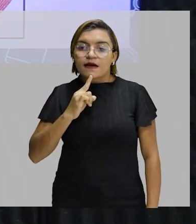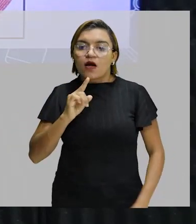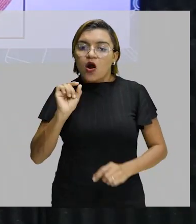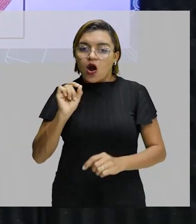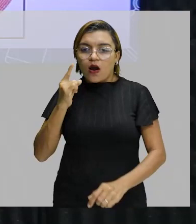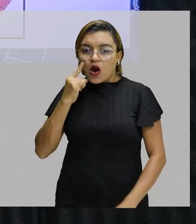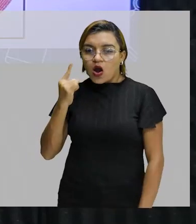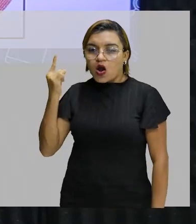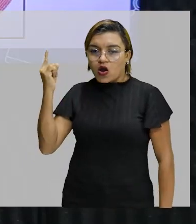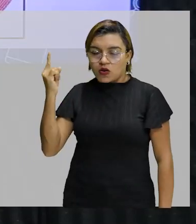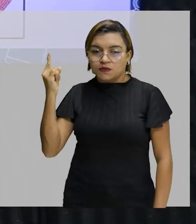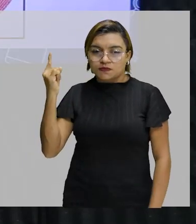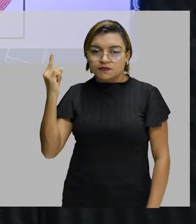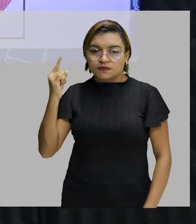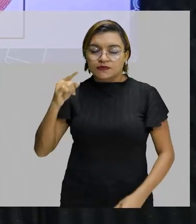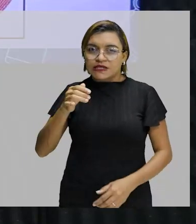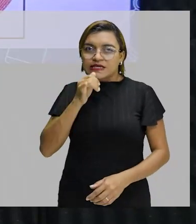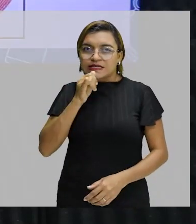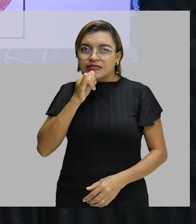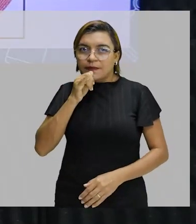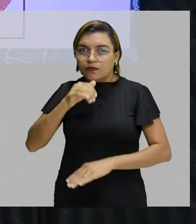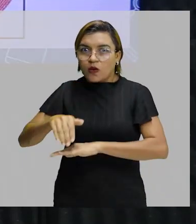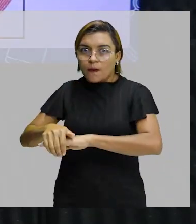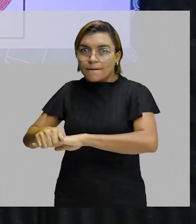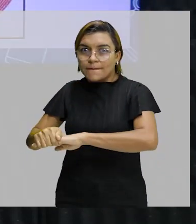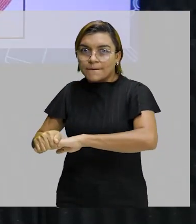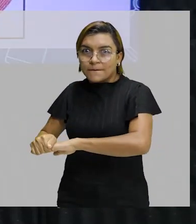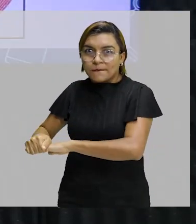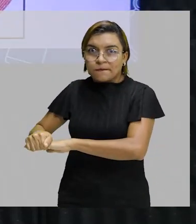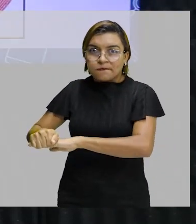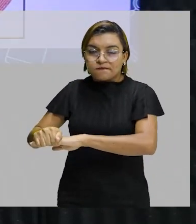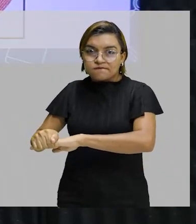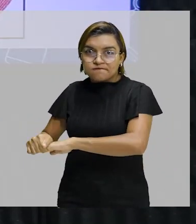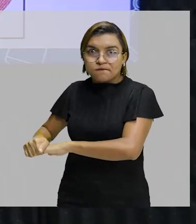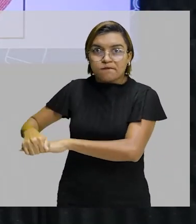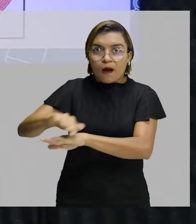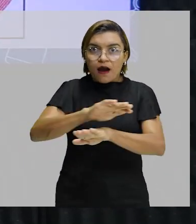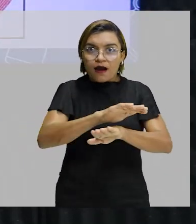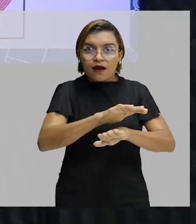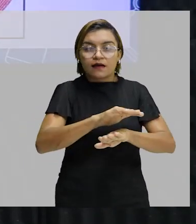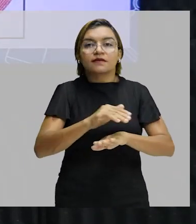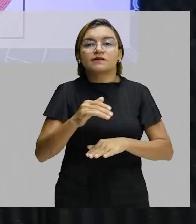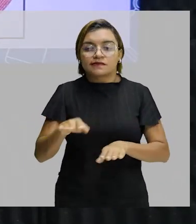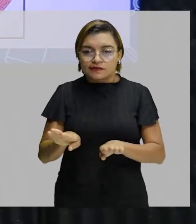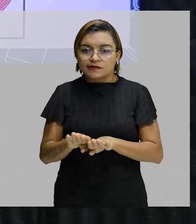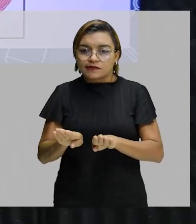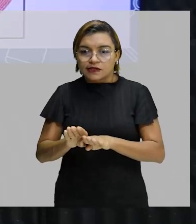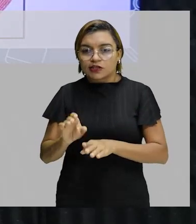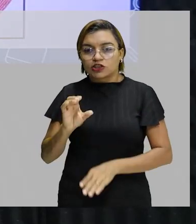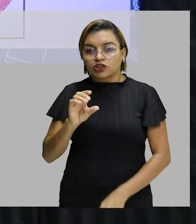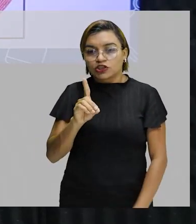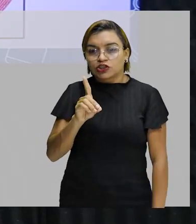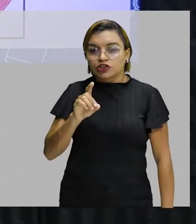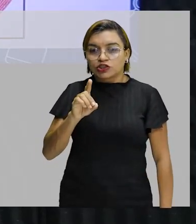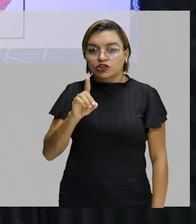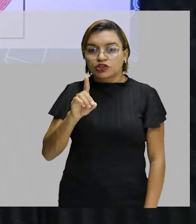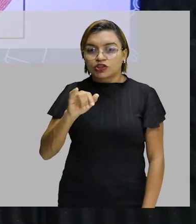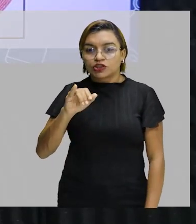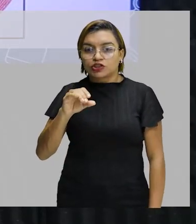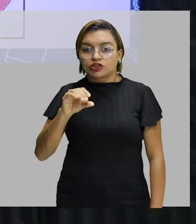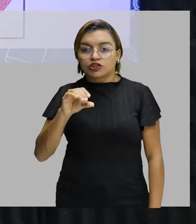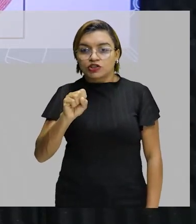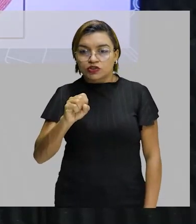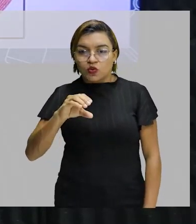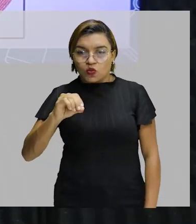lançamento do disco. O lançamento do disco acontece dessa área aqui. Nós temos